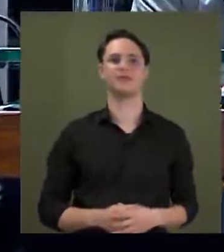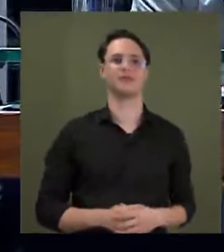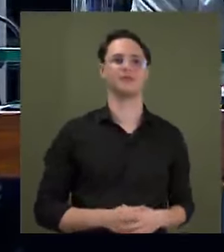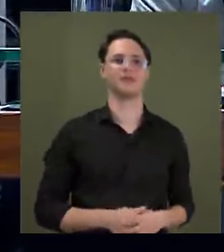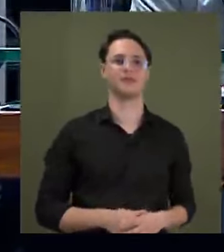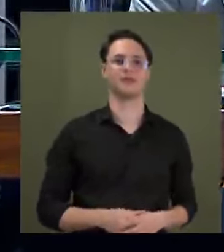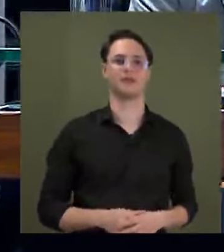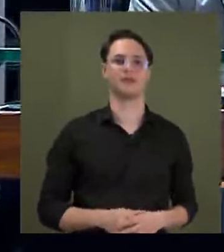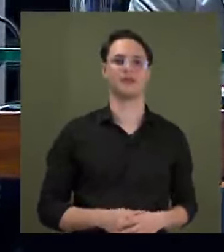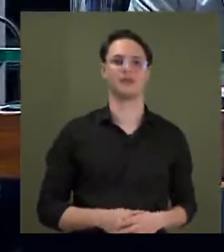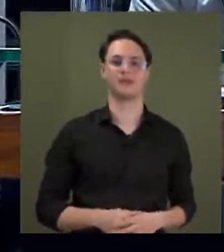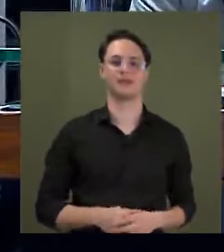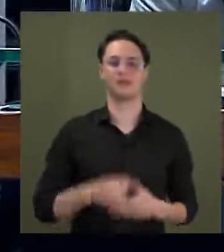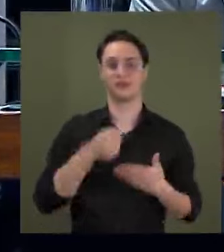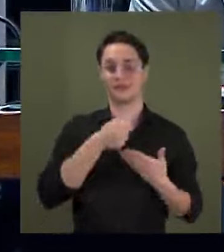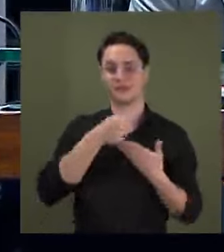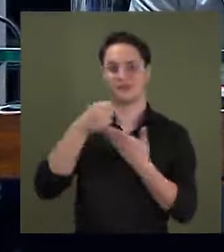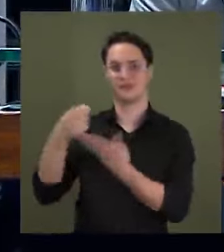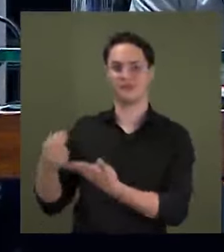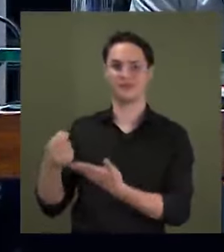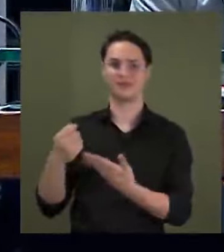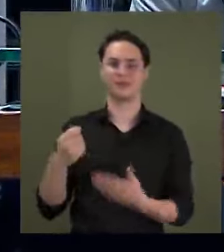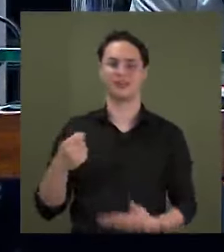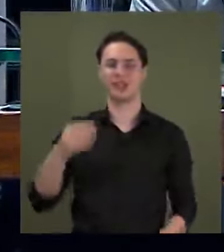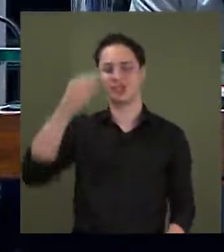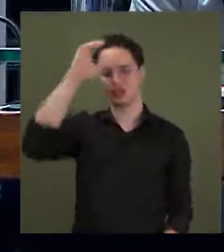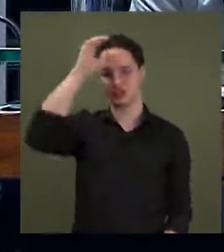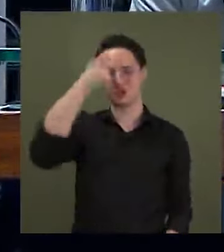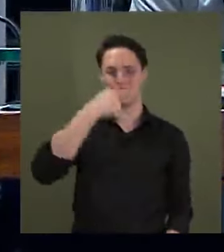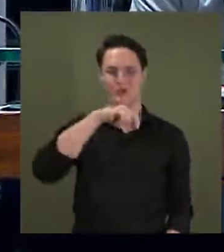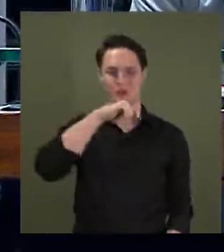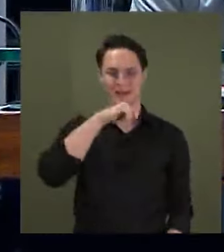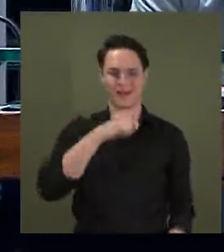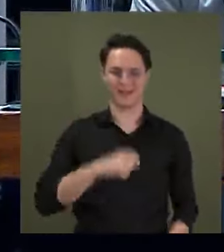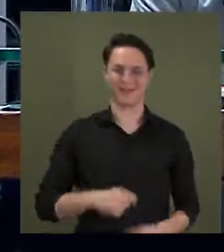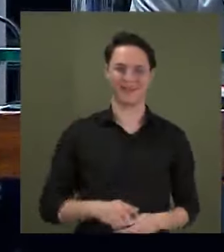Com a palavra, o tio pai Magno Malta.